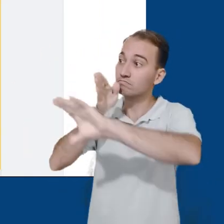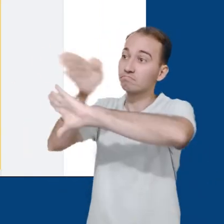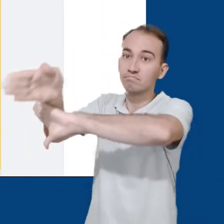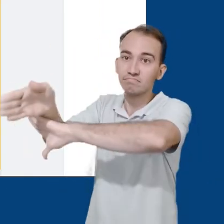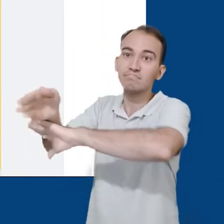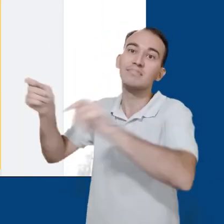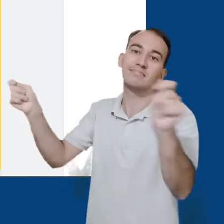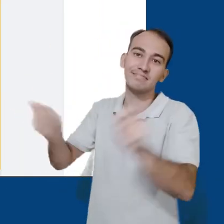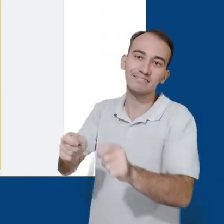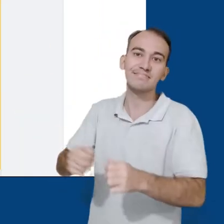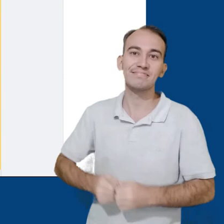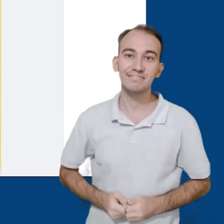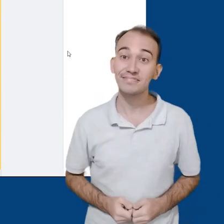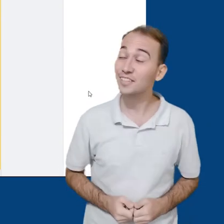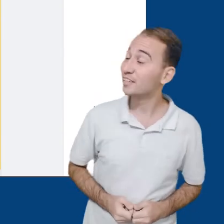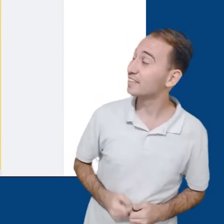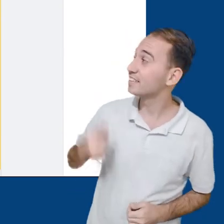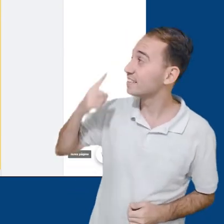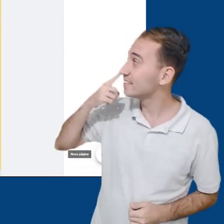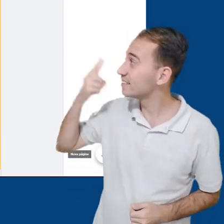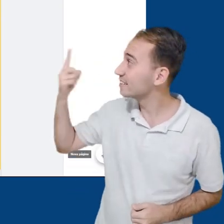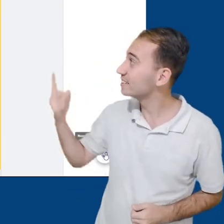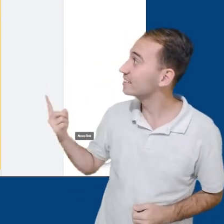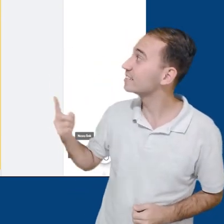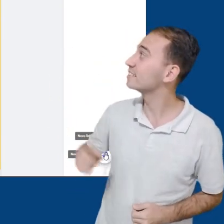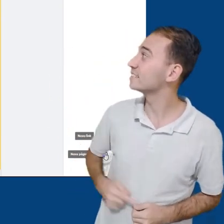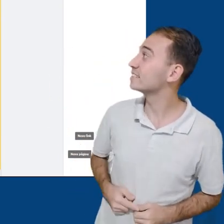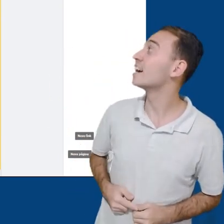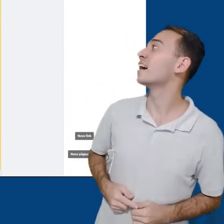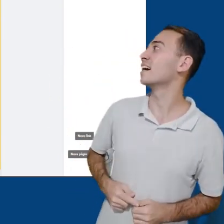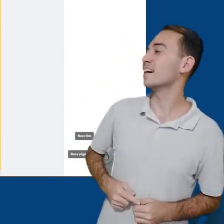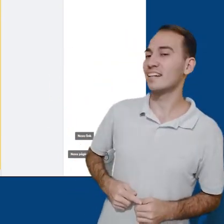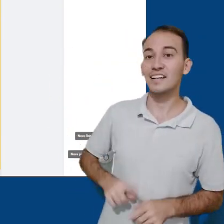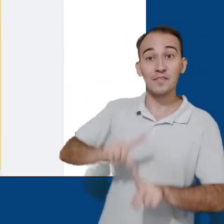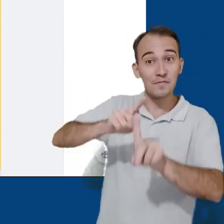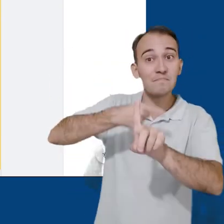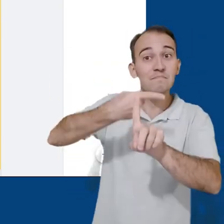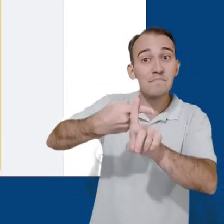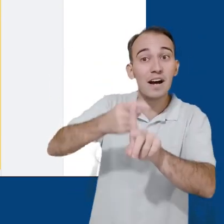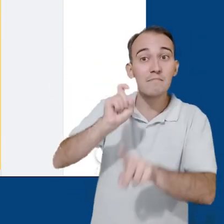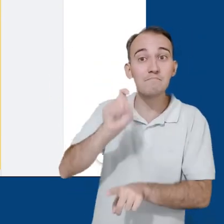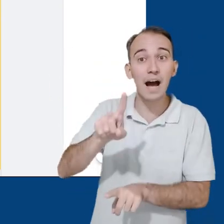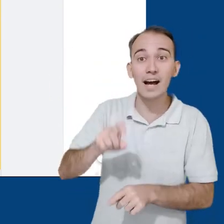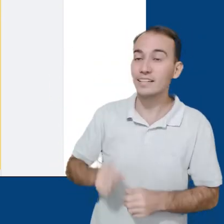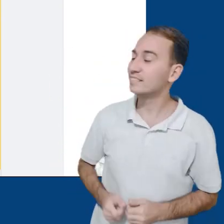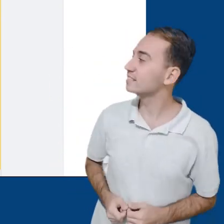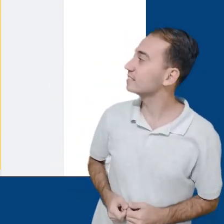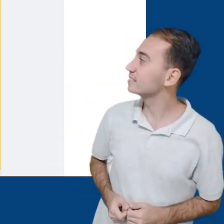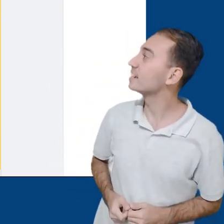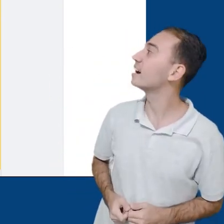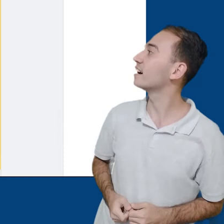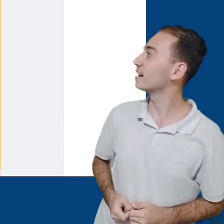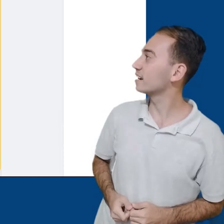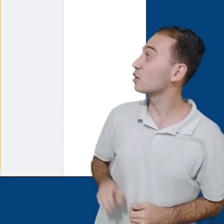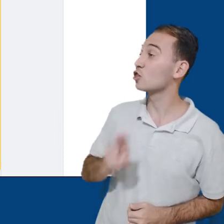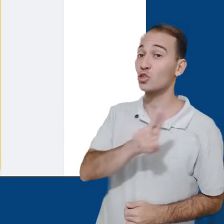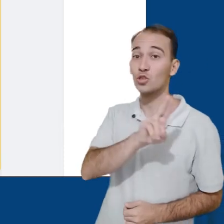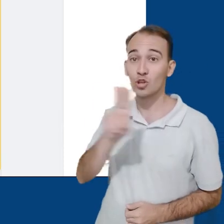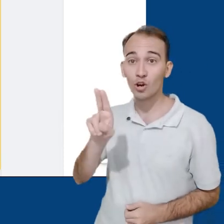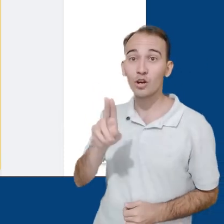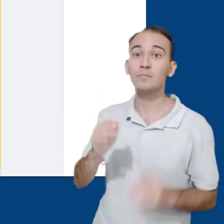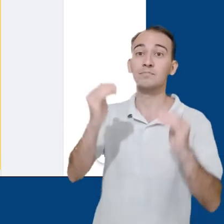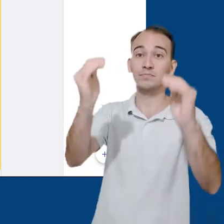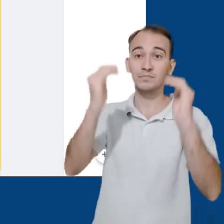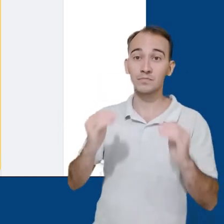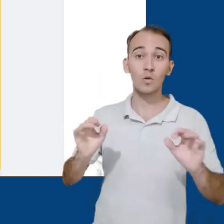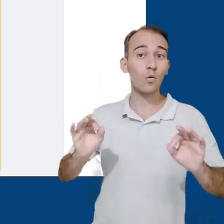Para criar uma página, basta selecionar o botão inferior de mais e clicar no botão Nova Página, adicionar o nome desejado e após